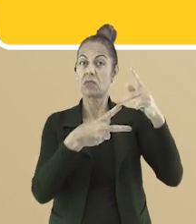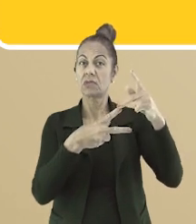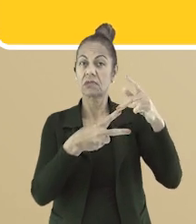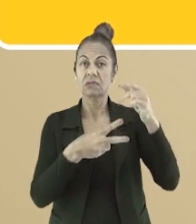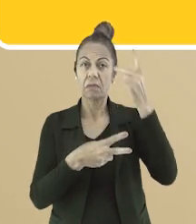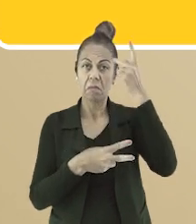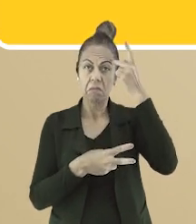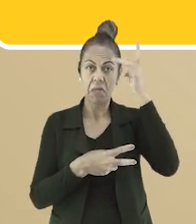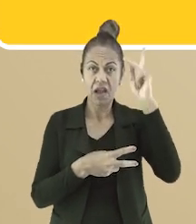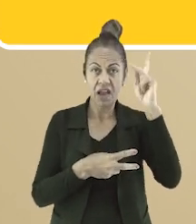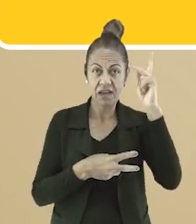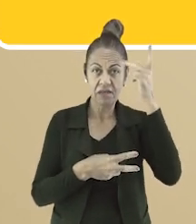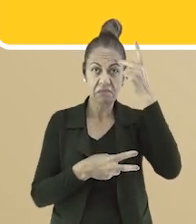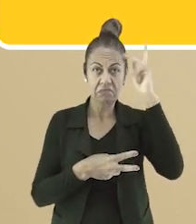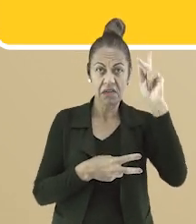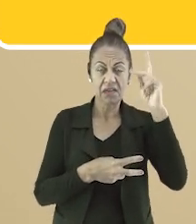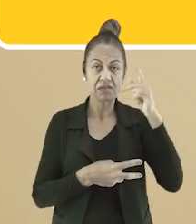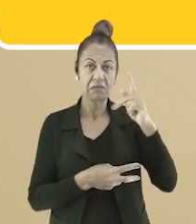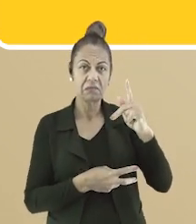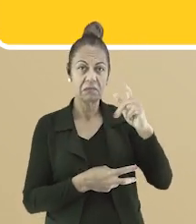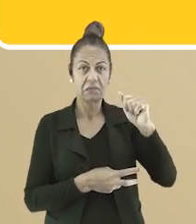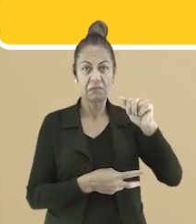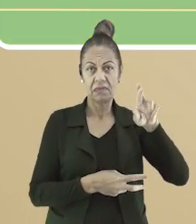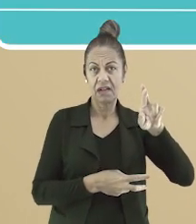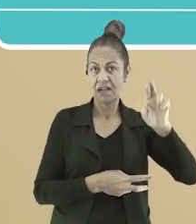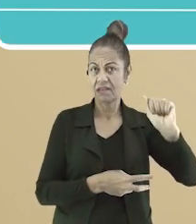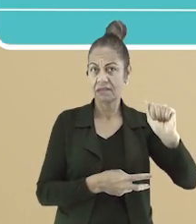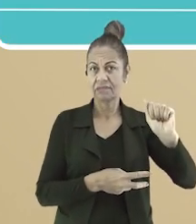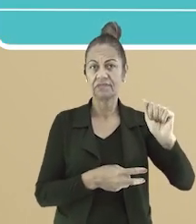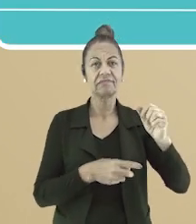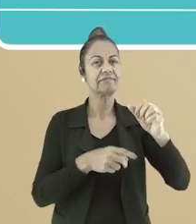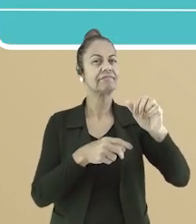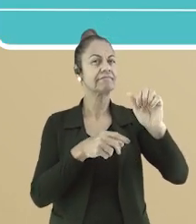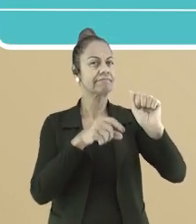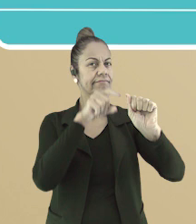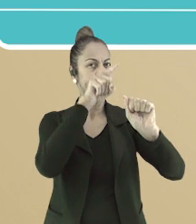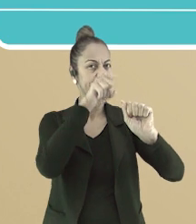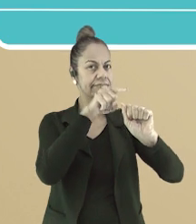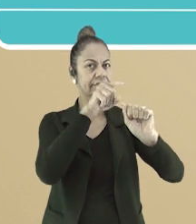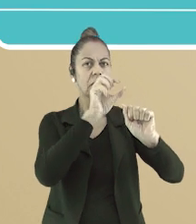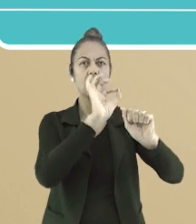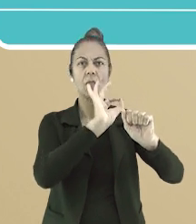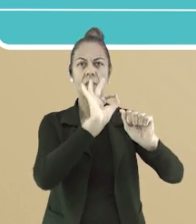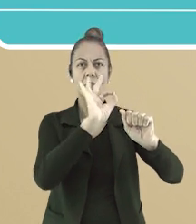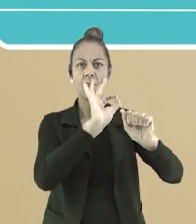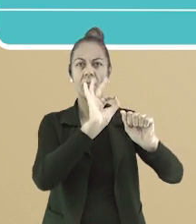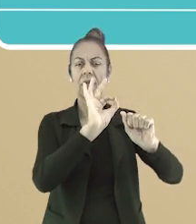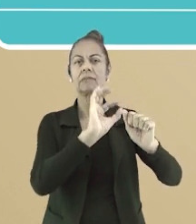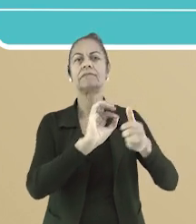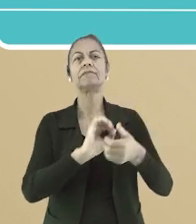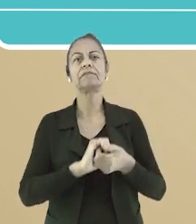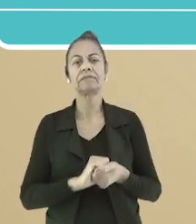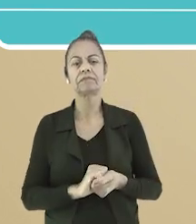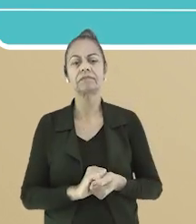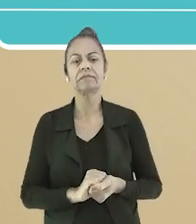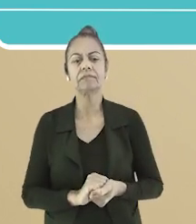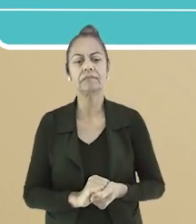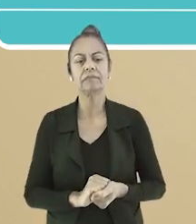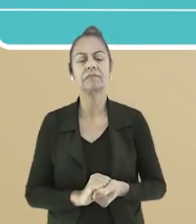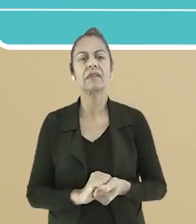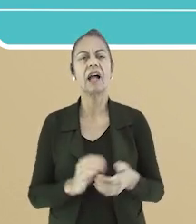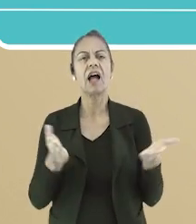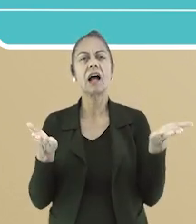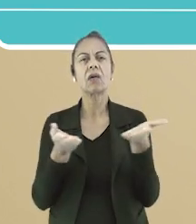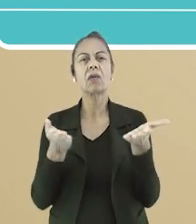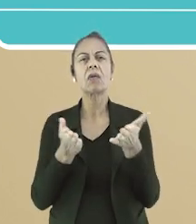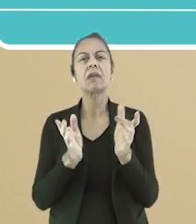para verbo de para preposição. No novo acordo ortográfico, o verbo para perdeu o acento.